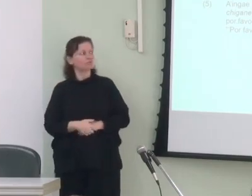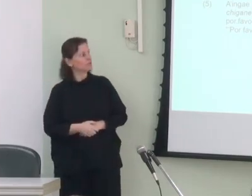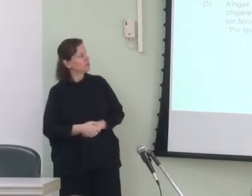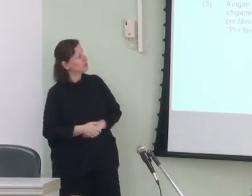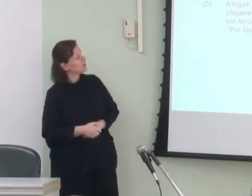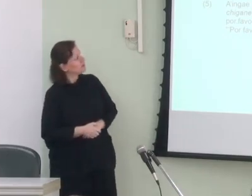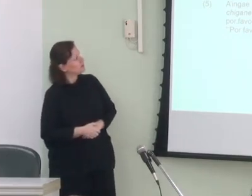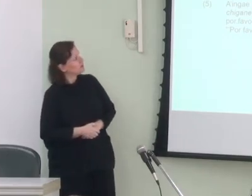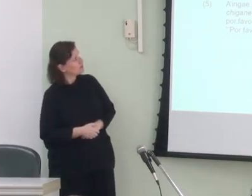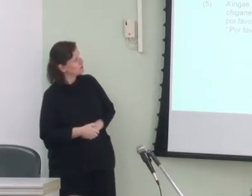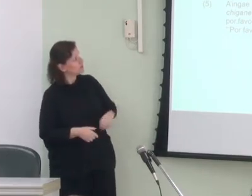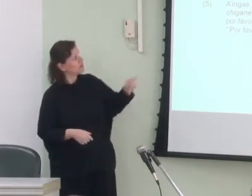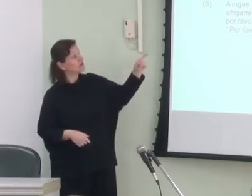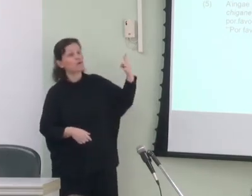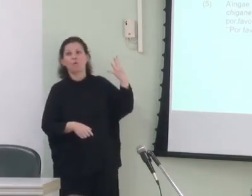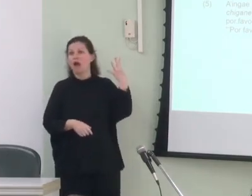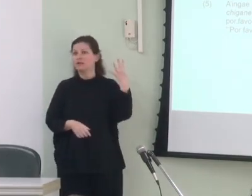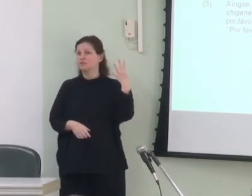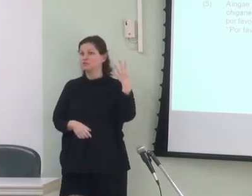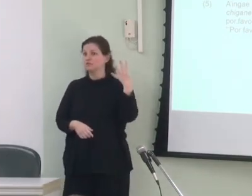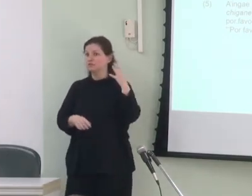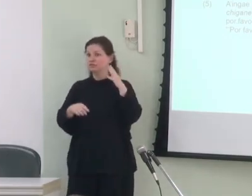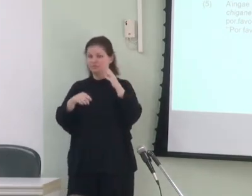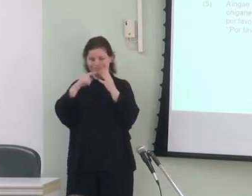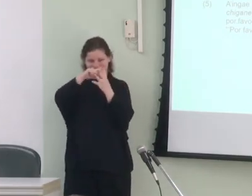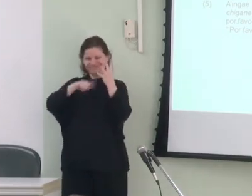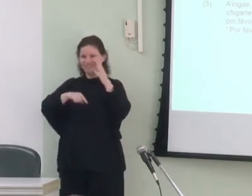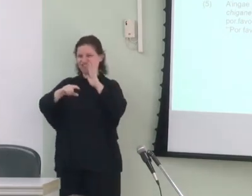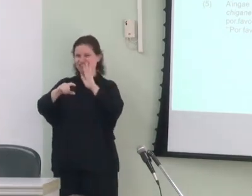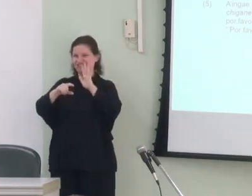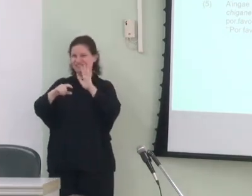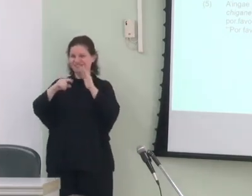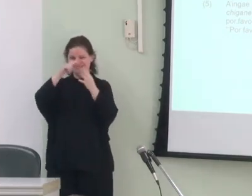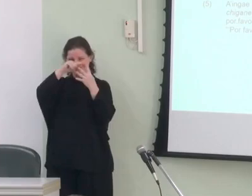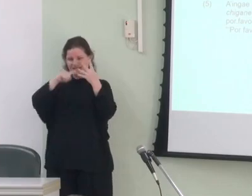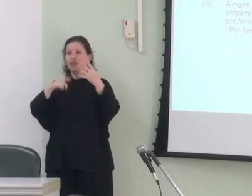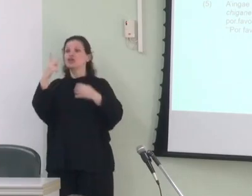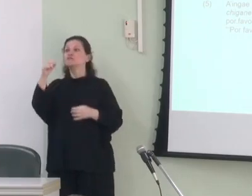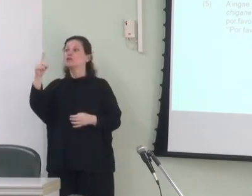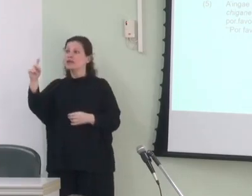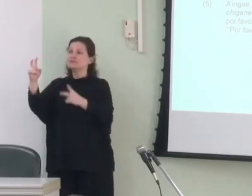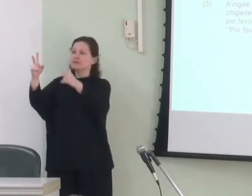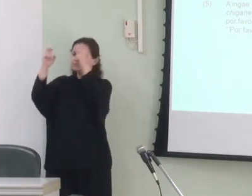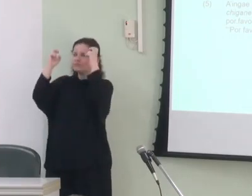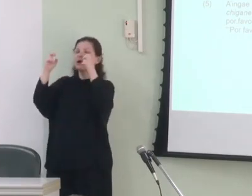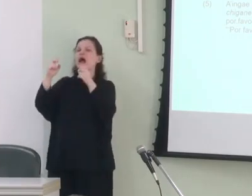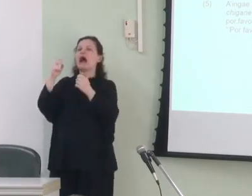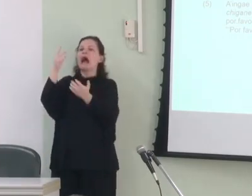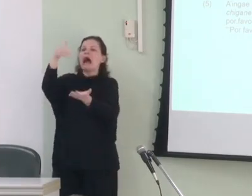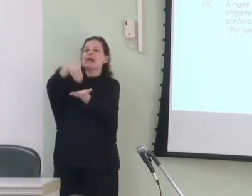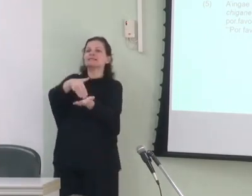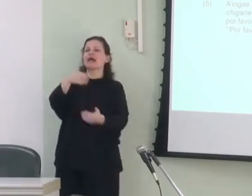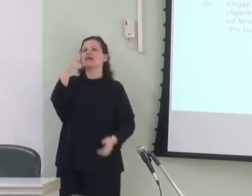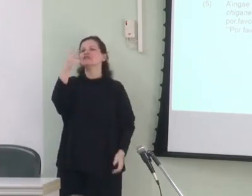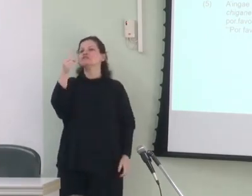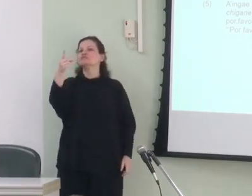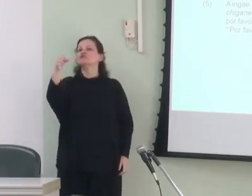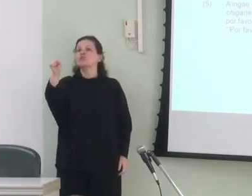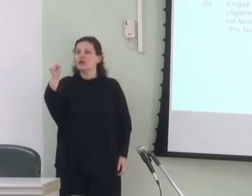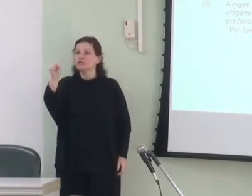Esses quatro tipos foram que nós caracterizamos em 2015 foram mantidos até 2018